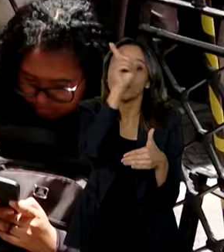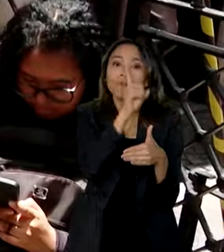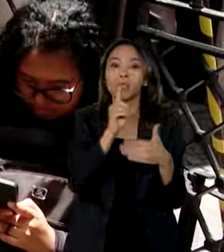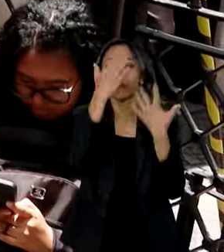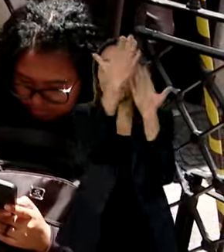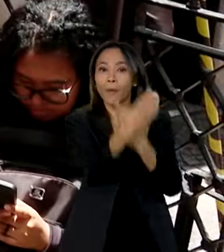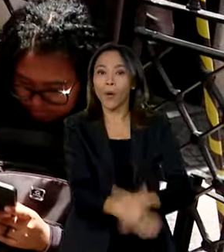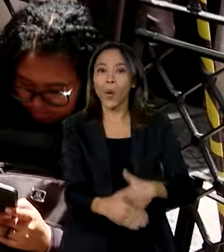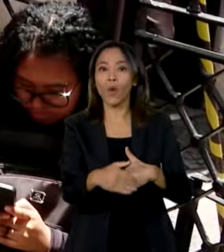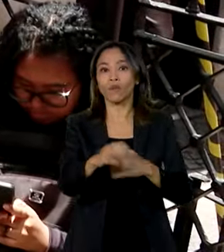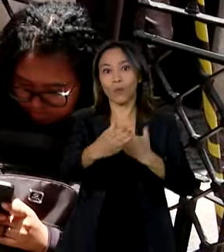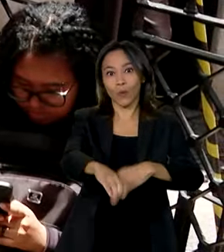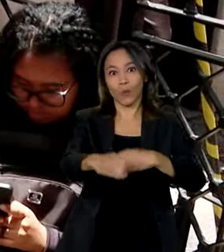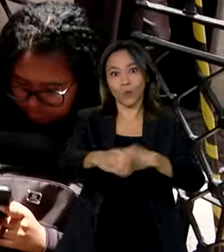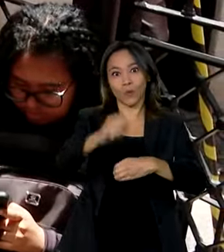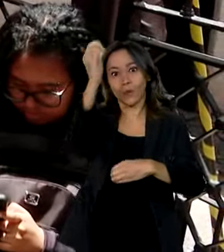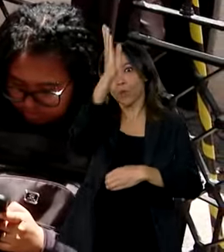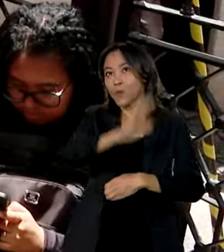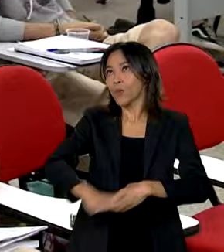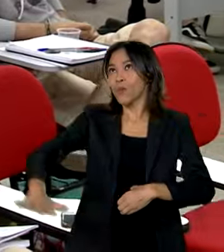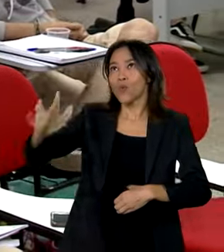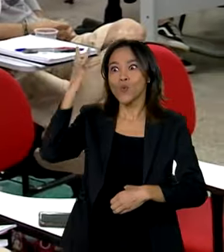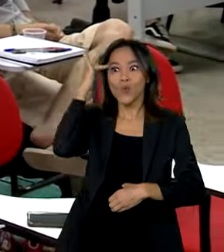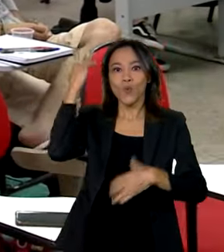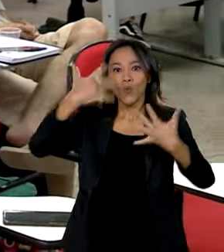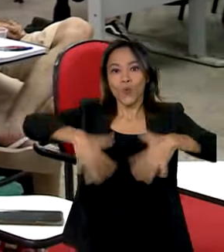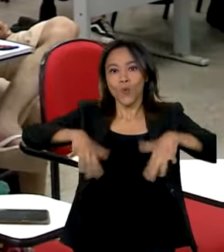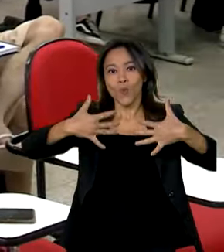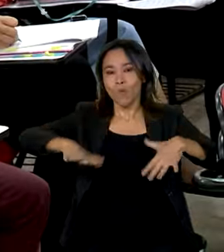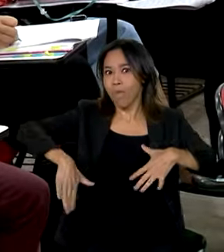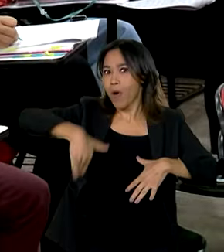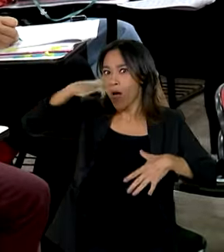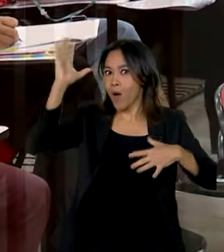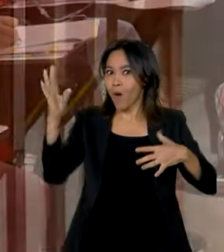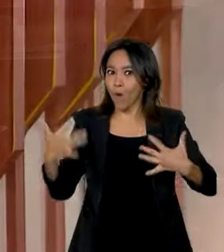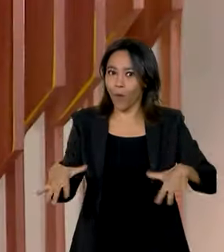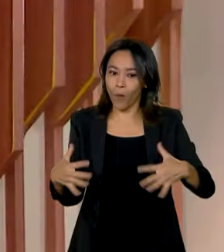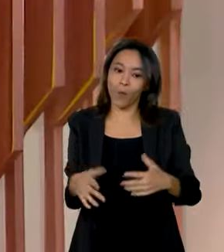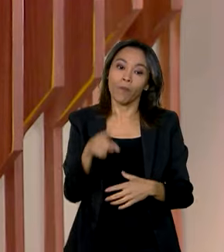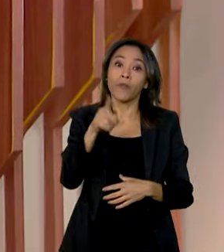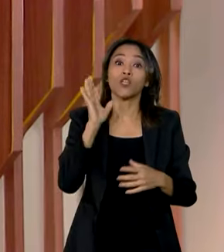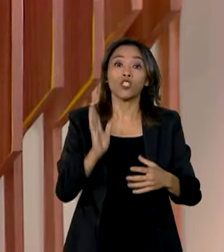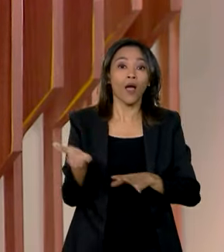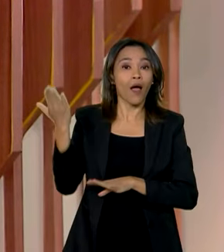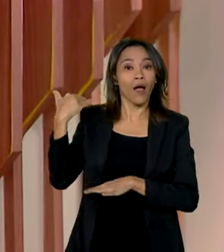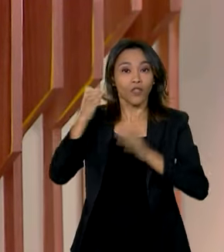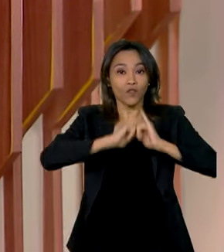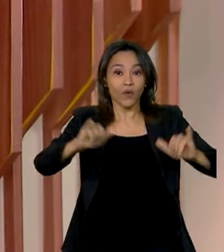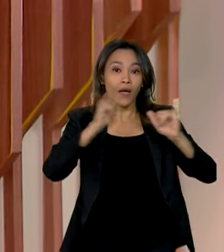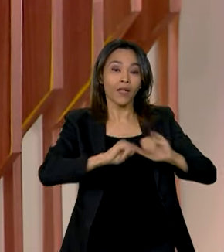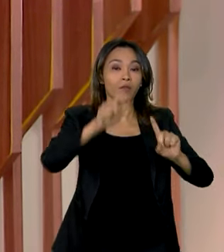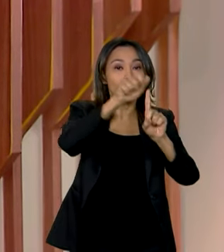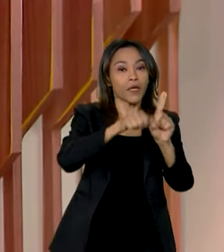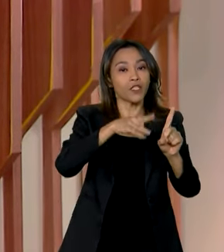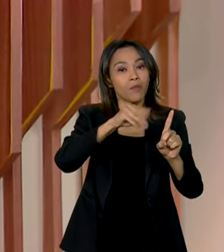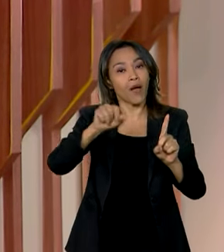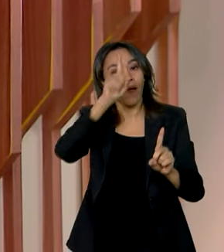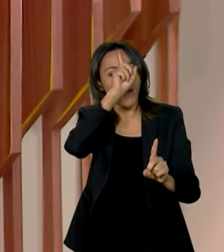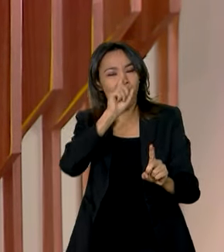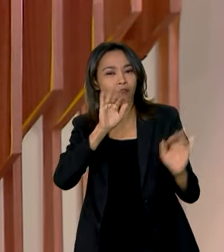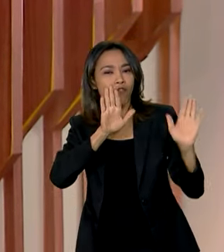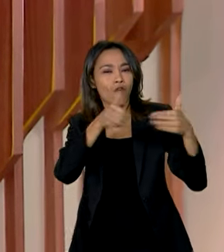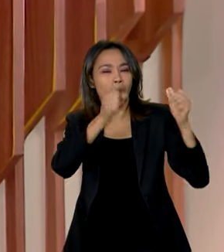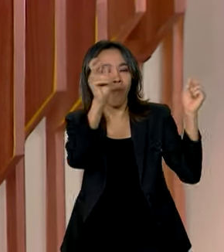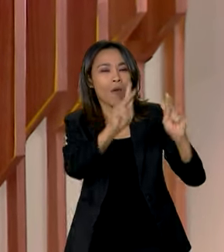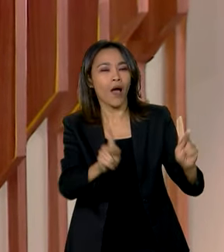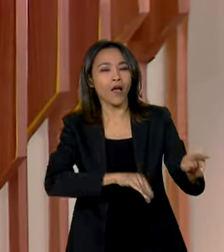Público Nacional Unificado, o maior já realizado no país. Lançada a campanha Maio Amarelo, com foco na paz, no